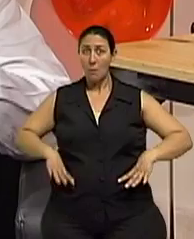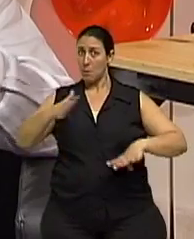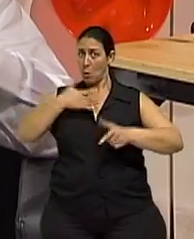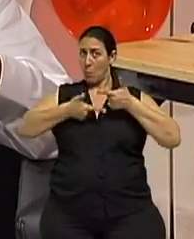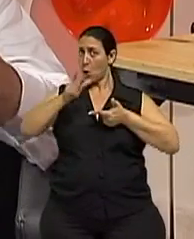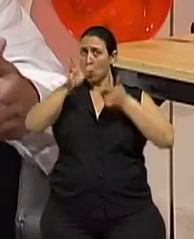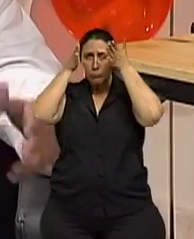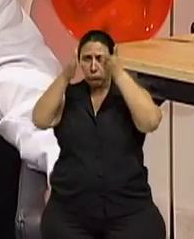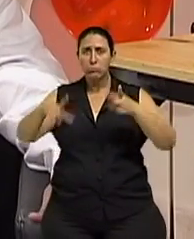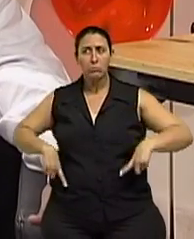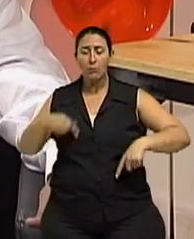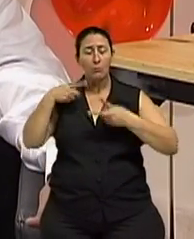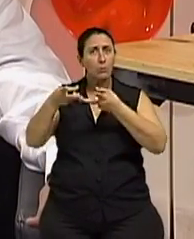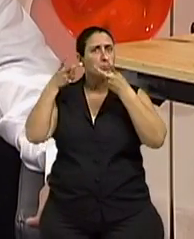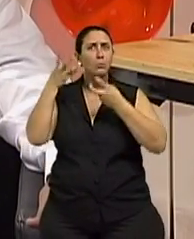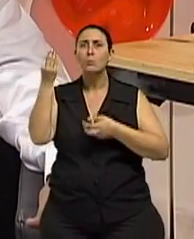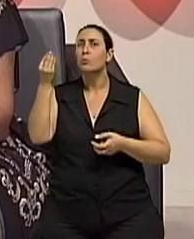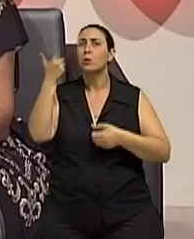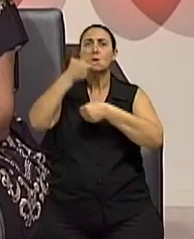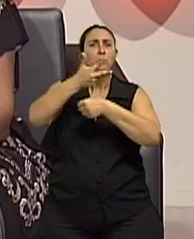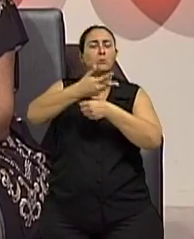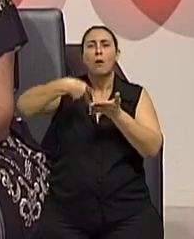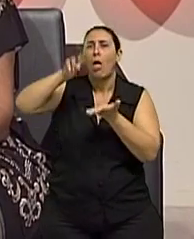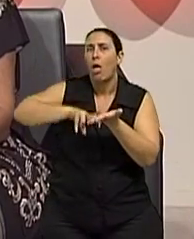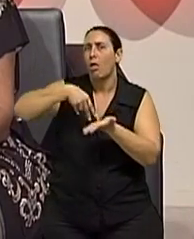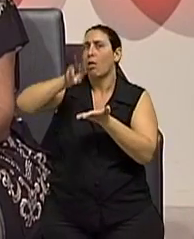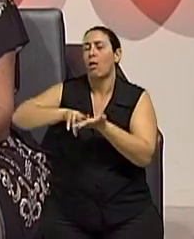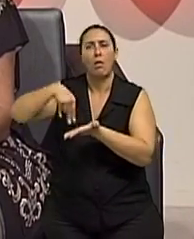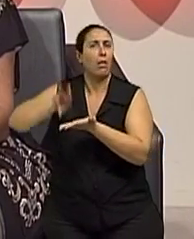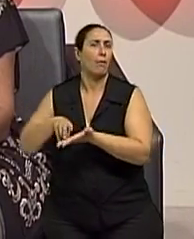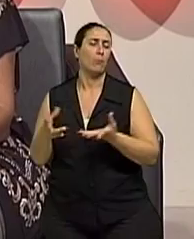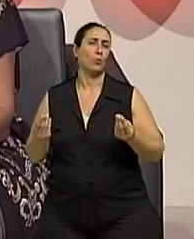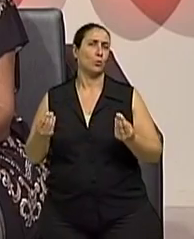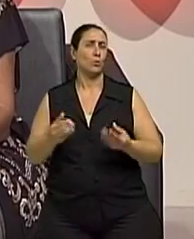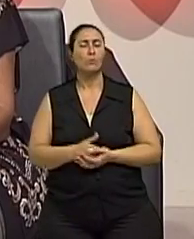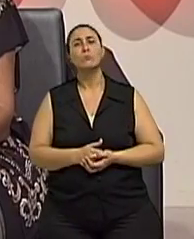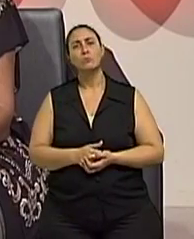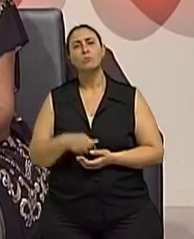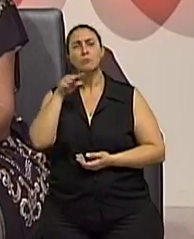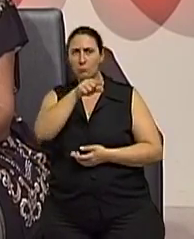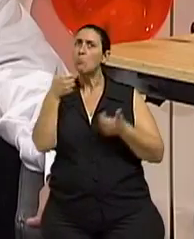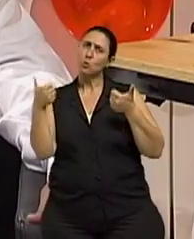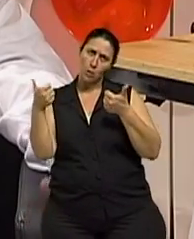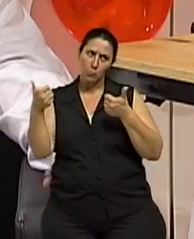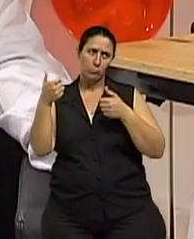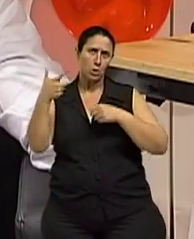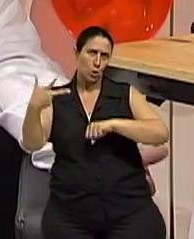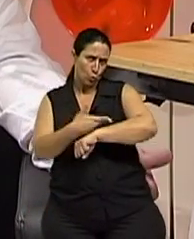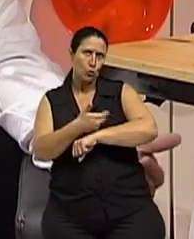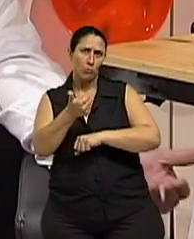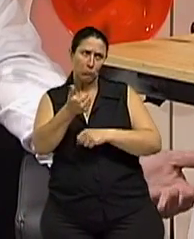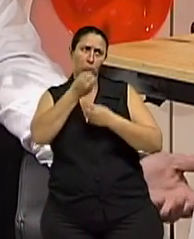isso a gente vê hoje cada vez mais. Mas o sucesso é num índice bem alto, o sucesso das cirurgias, né? O sucesso é. Vai